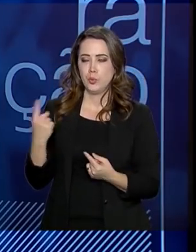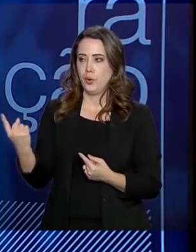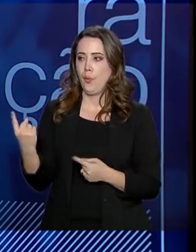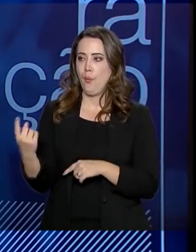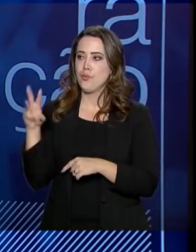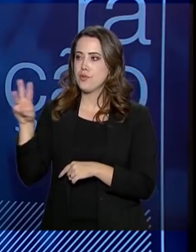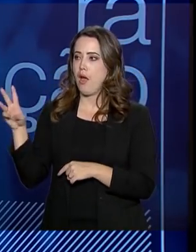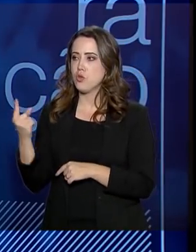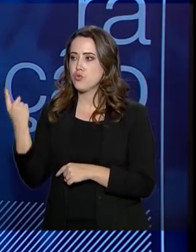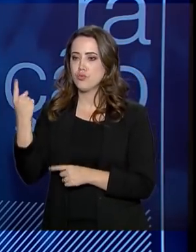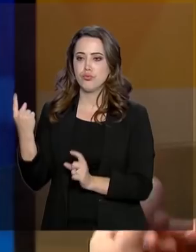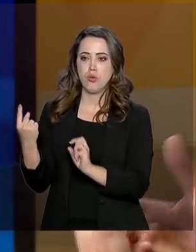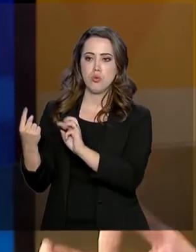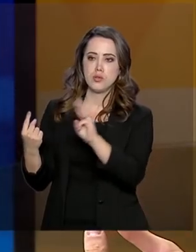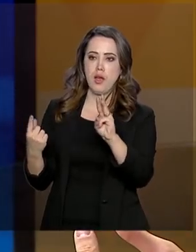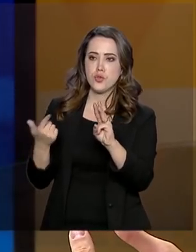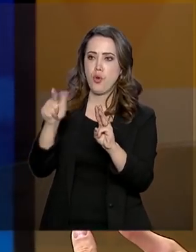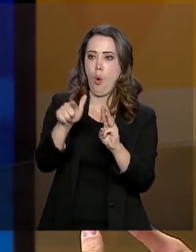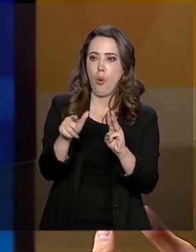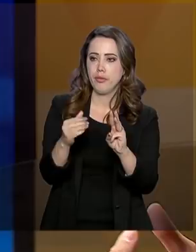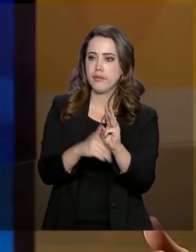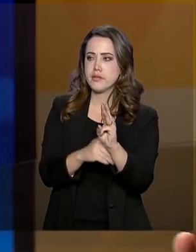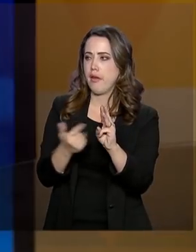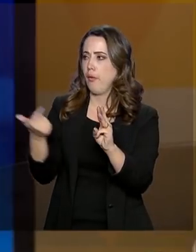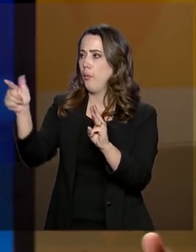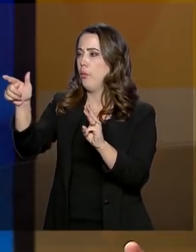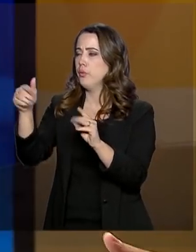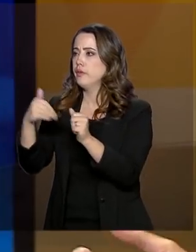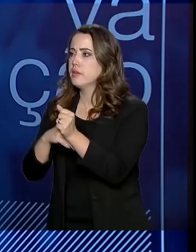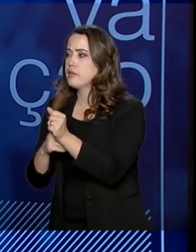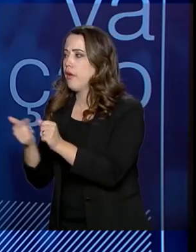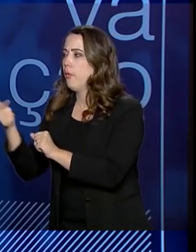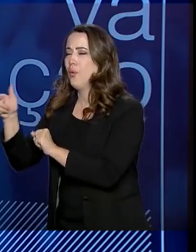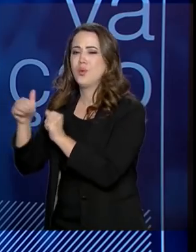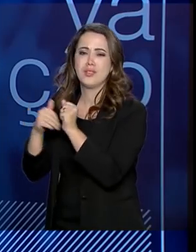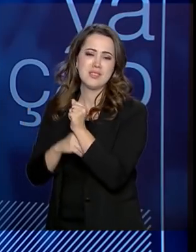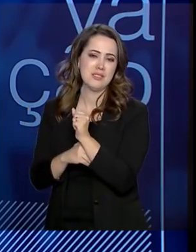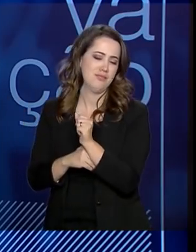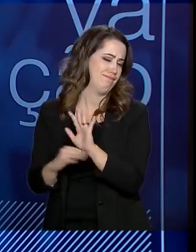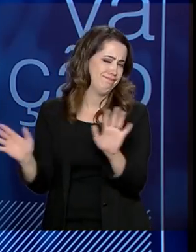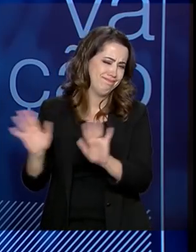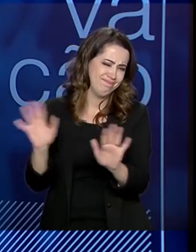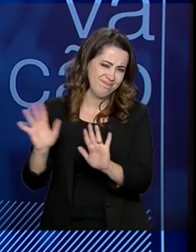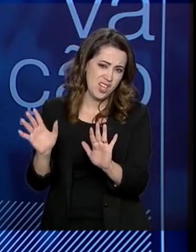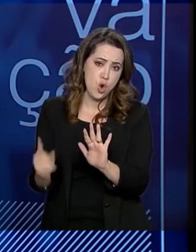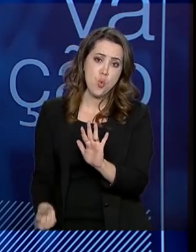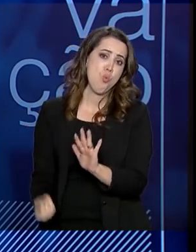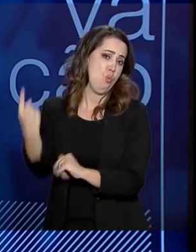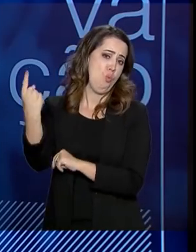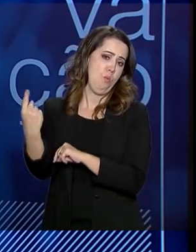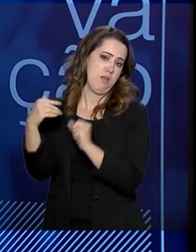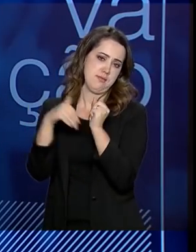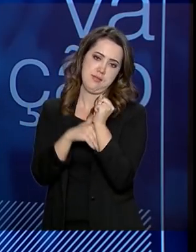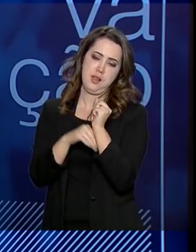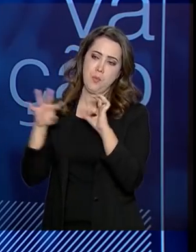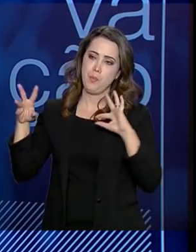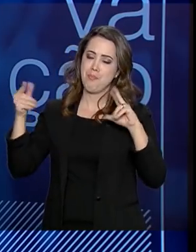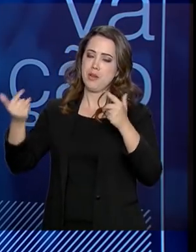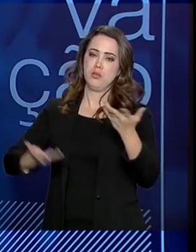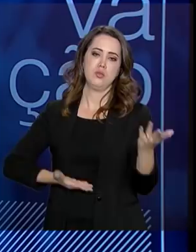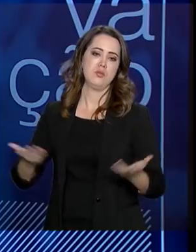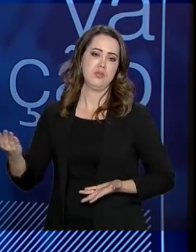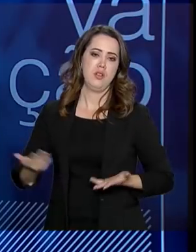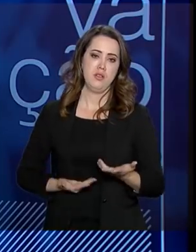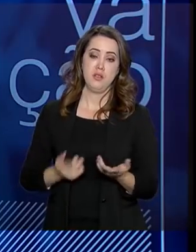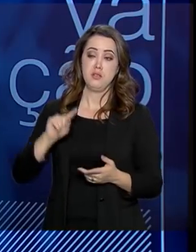site pede uma senha diferente. Então, vai ser uma senha facilitada para todos os serviços públicos. A partir do momento em que esse serviço